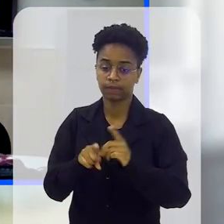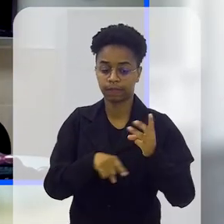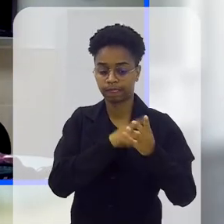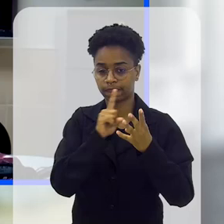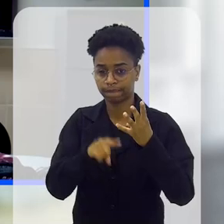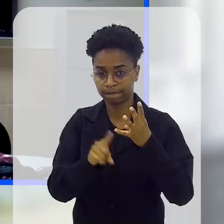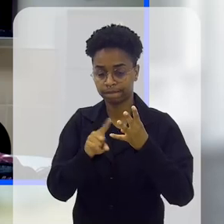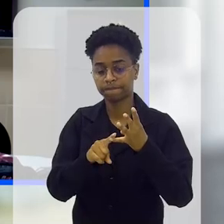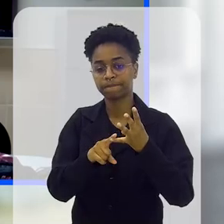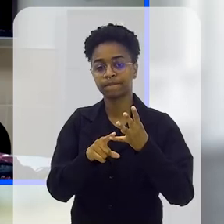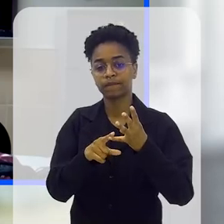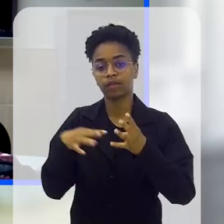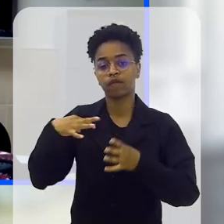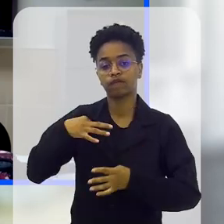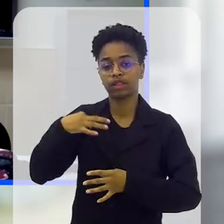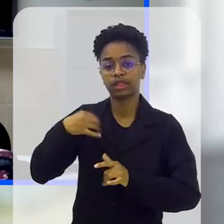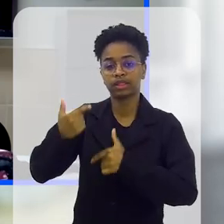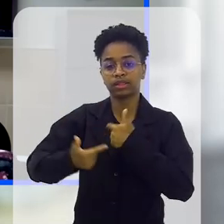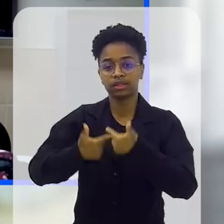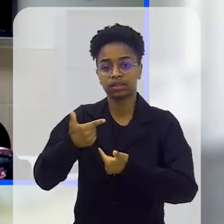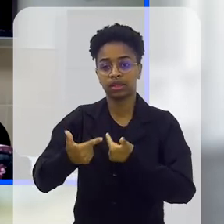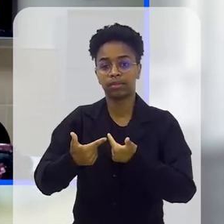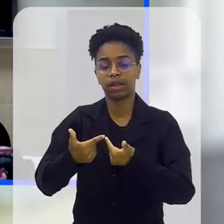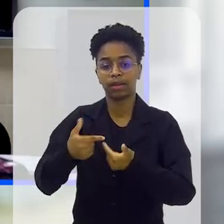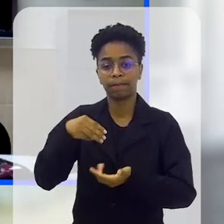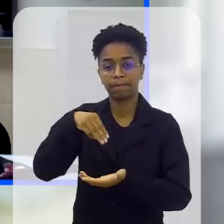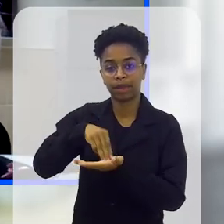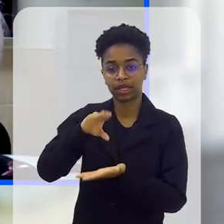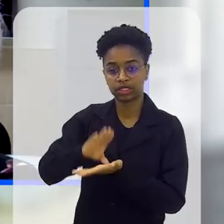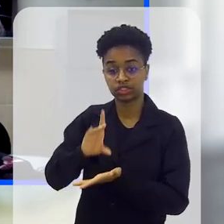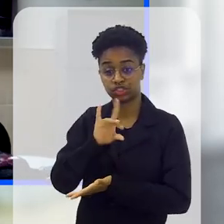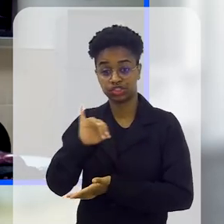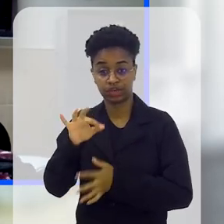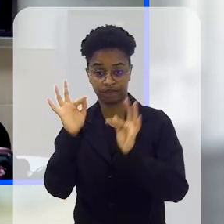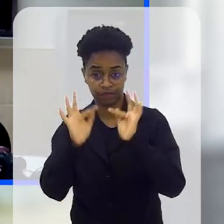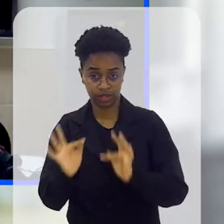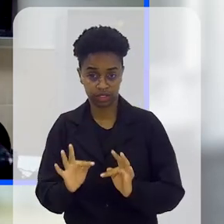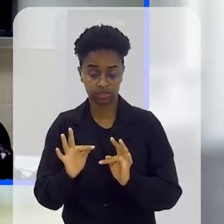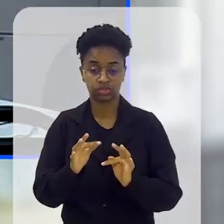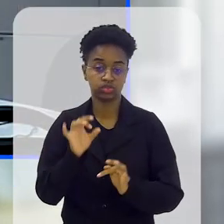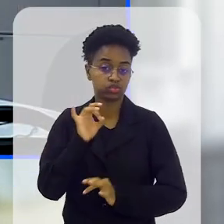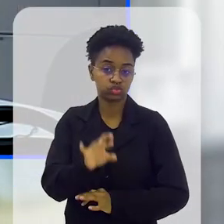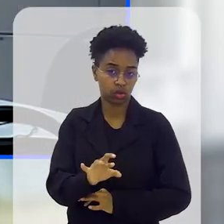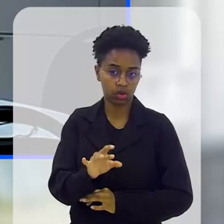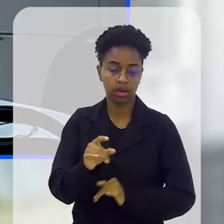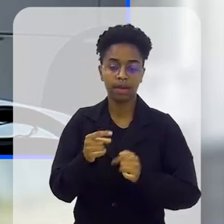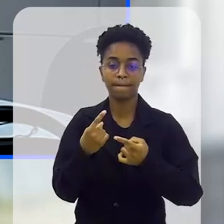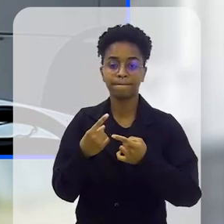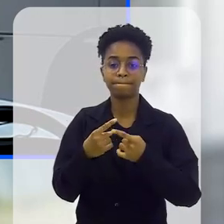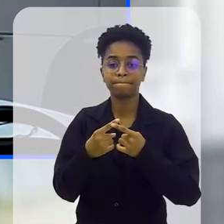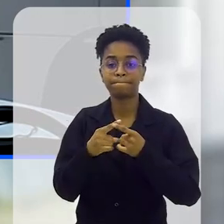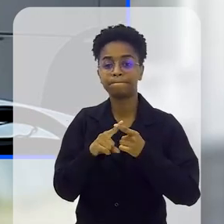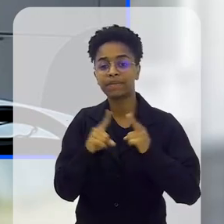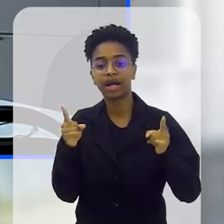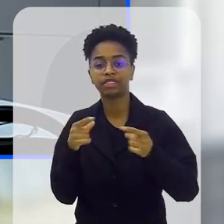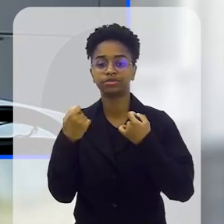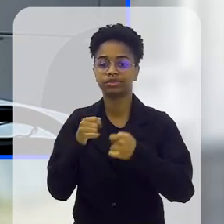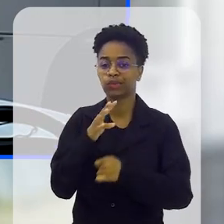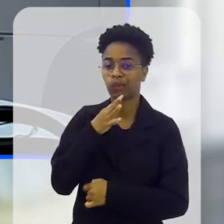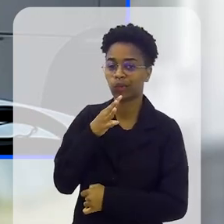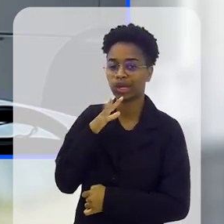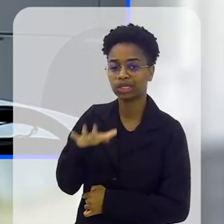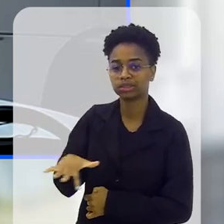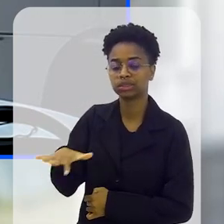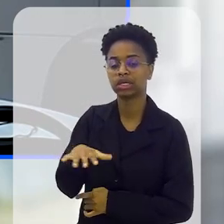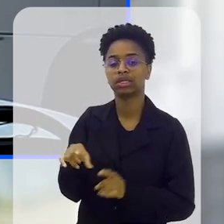trabalho é o voluntário que vai trabalhar no MEC Dia Feliz, ele quer só trabalhar no MEC Dia Feliz, mas ele tem